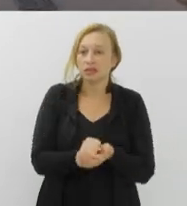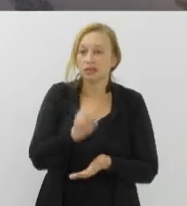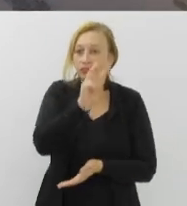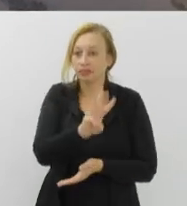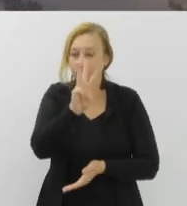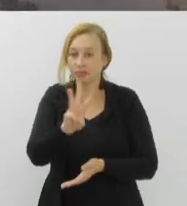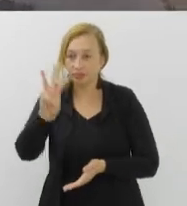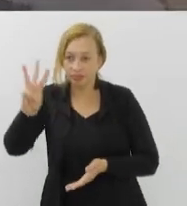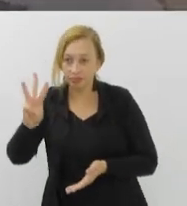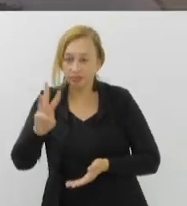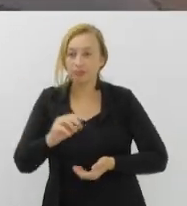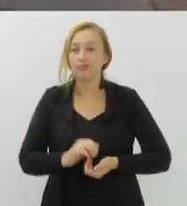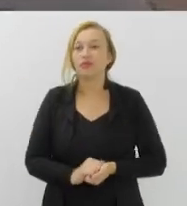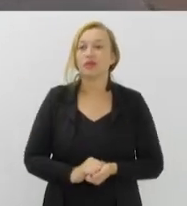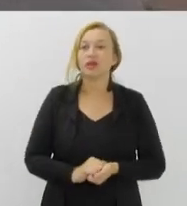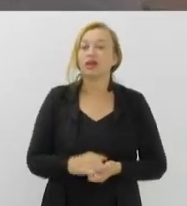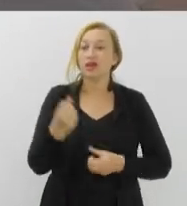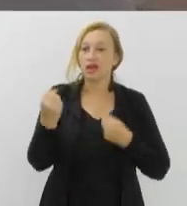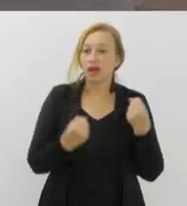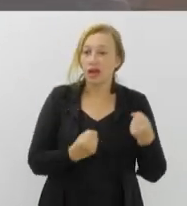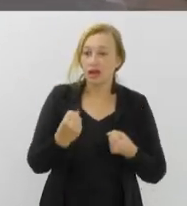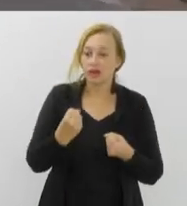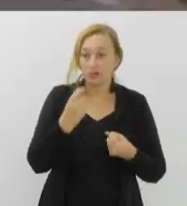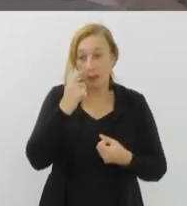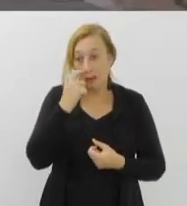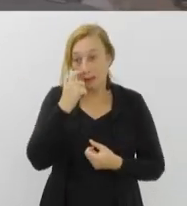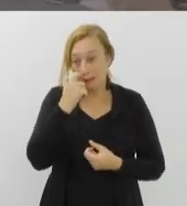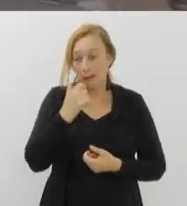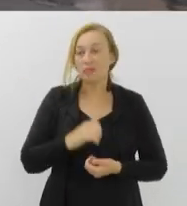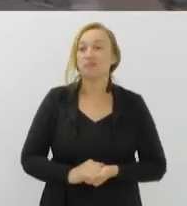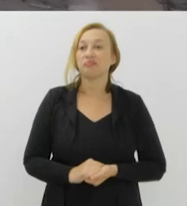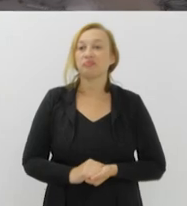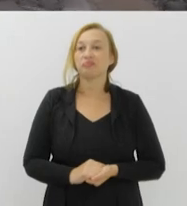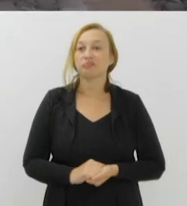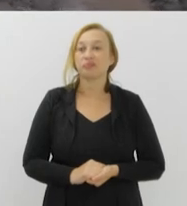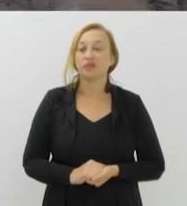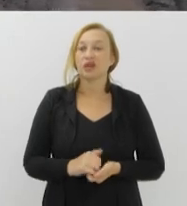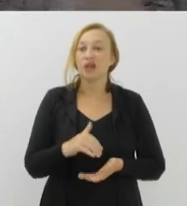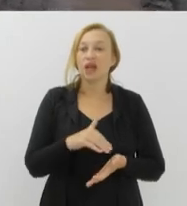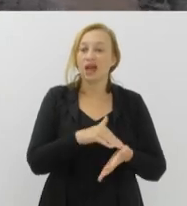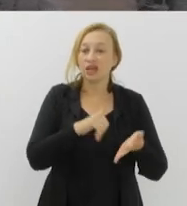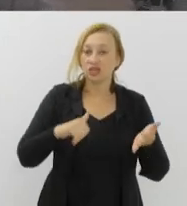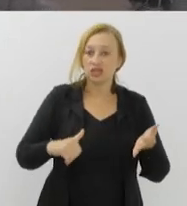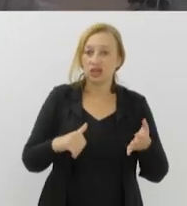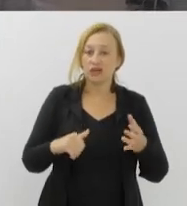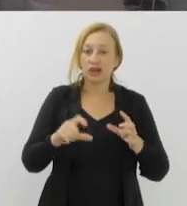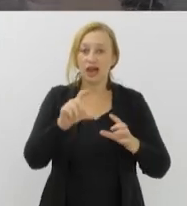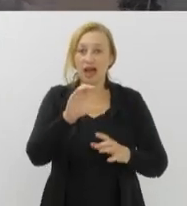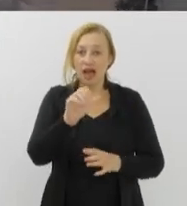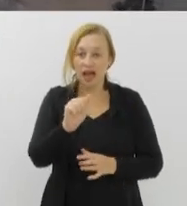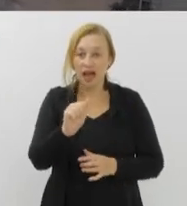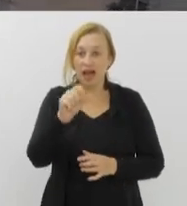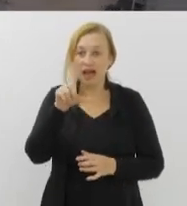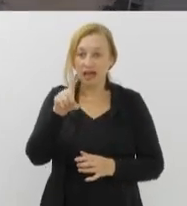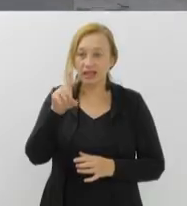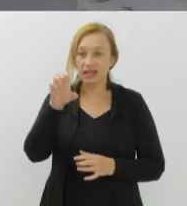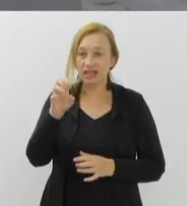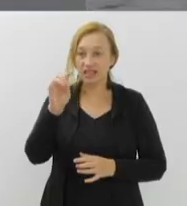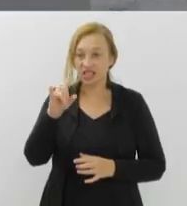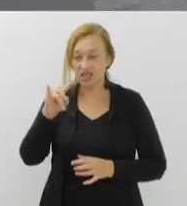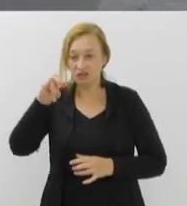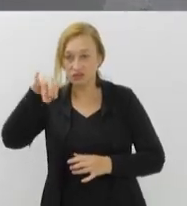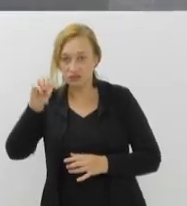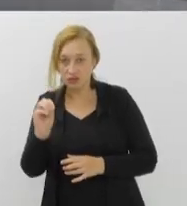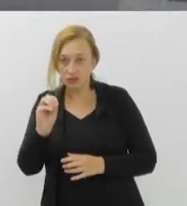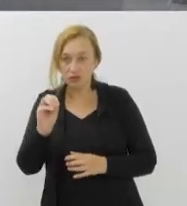credenciamentoveículos.prefeitura.rio. A retirada do adesivo, que dá direito ao trânsito livre de moradores, deverá